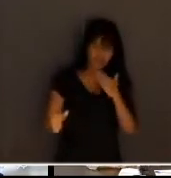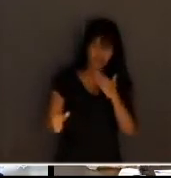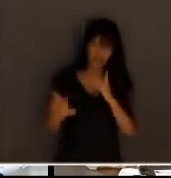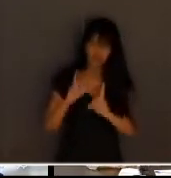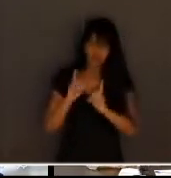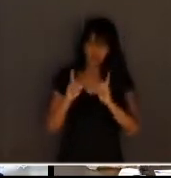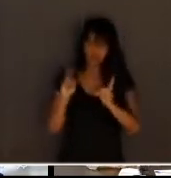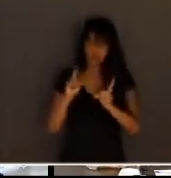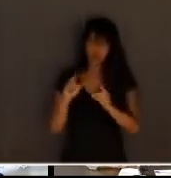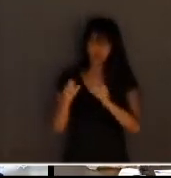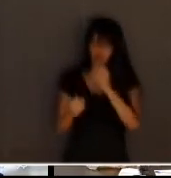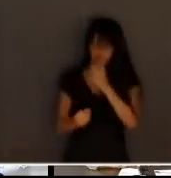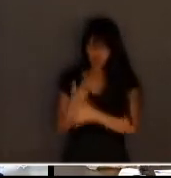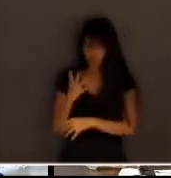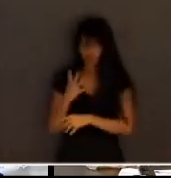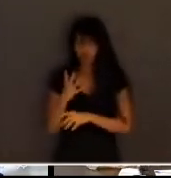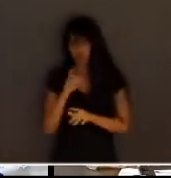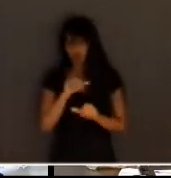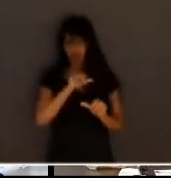da votação.